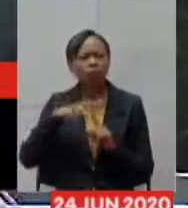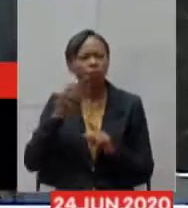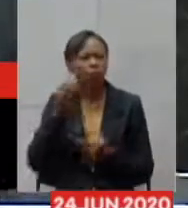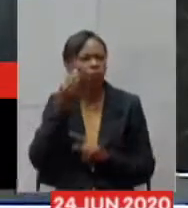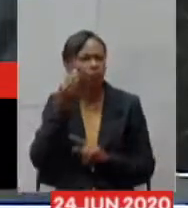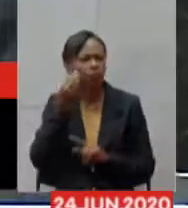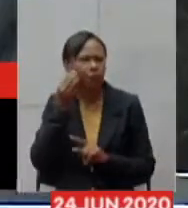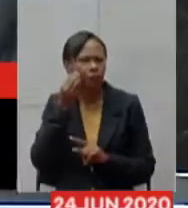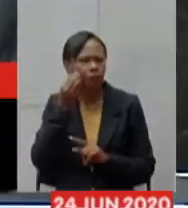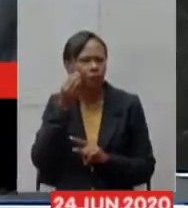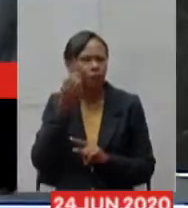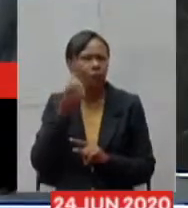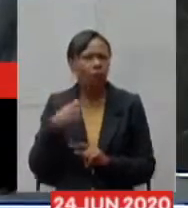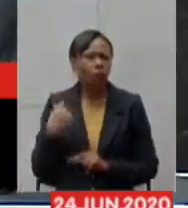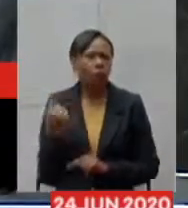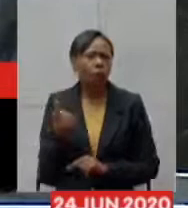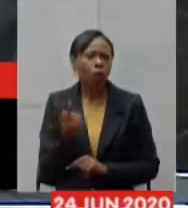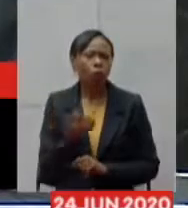nós